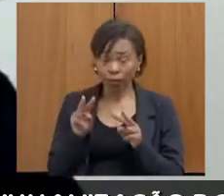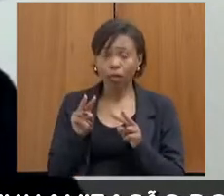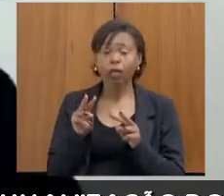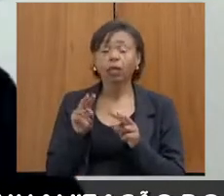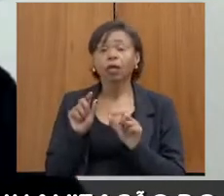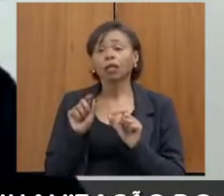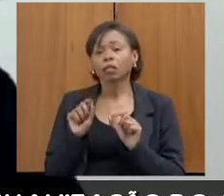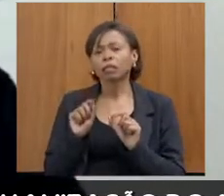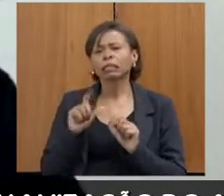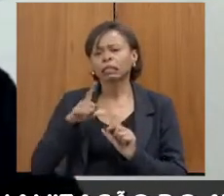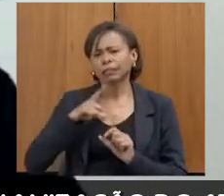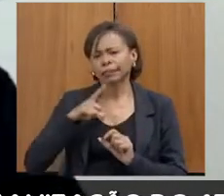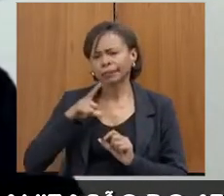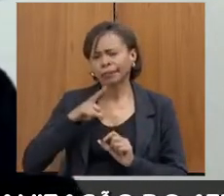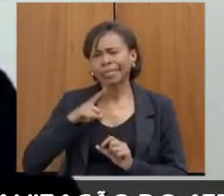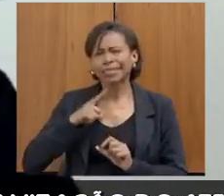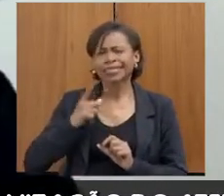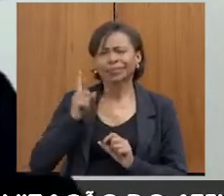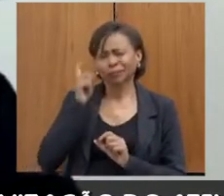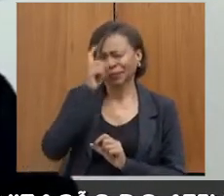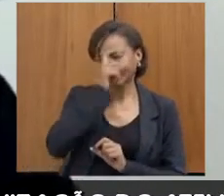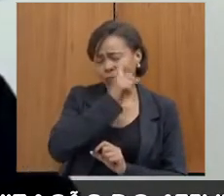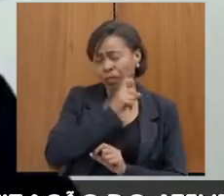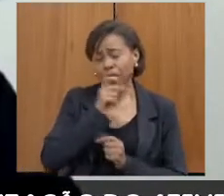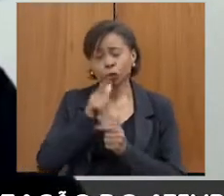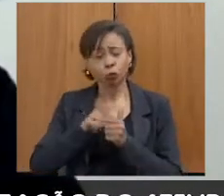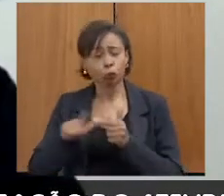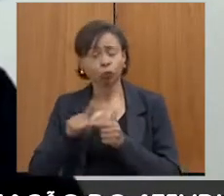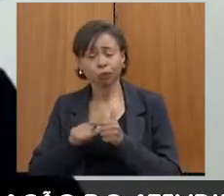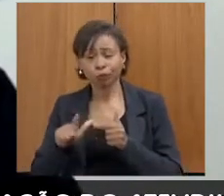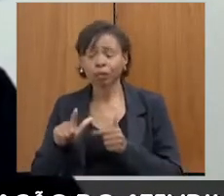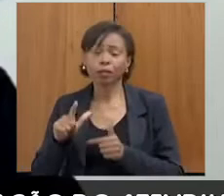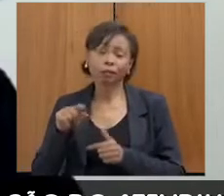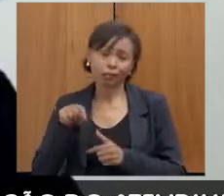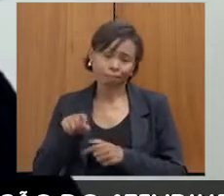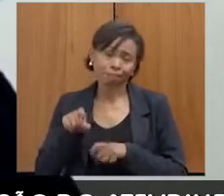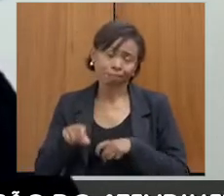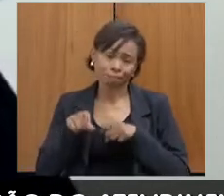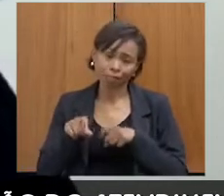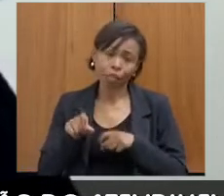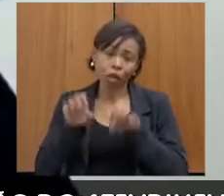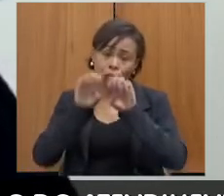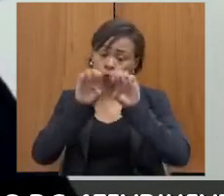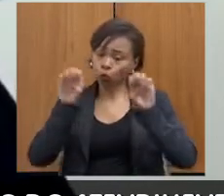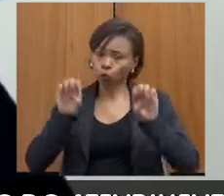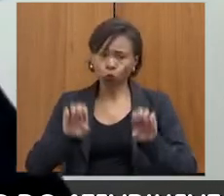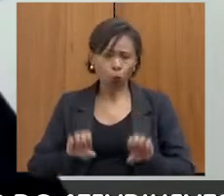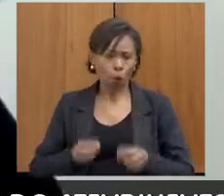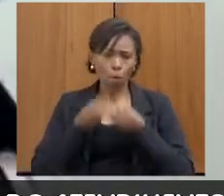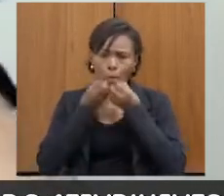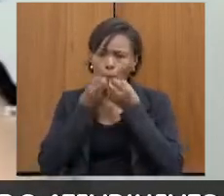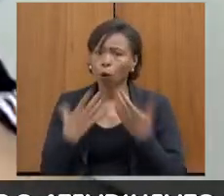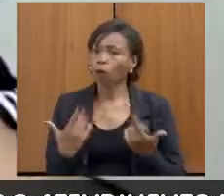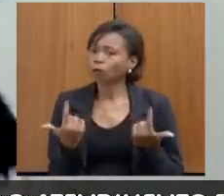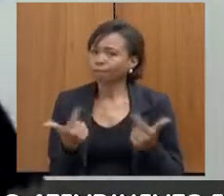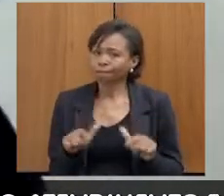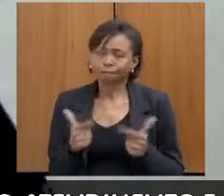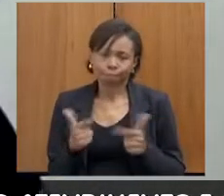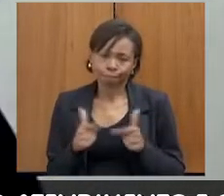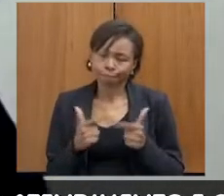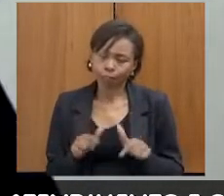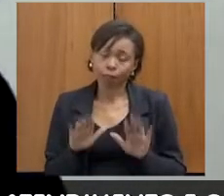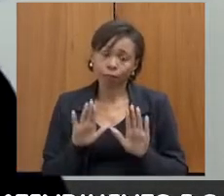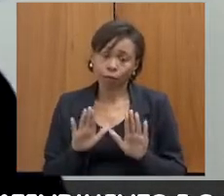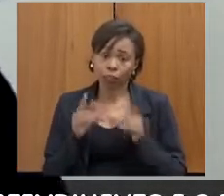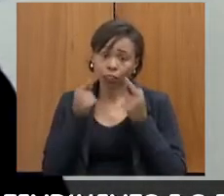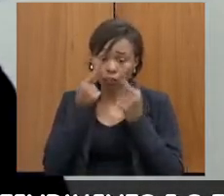apesar dos limites, das limitações que a gente tem, apesar de não termos uma estrutura adequada, nós vemos